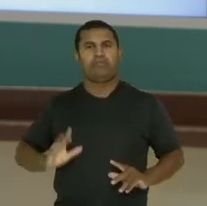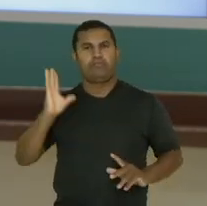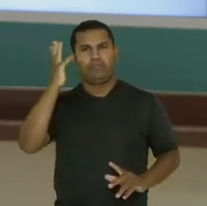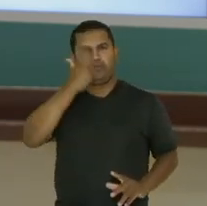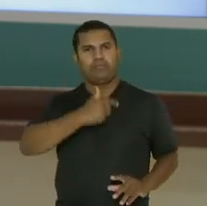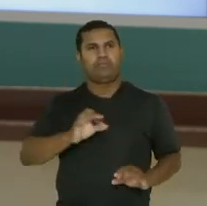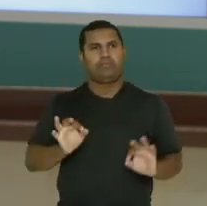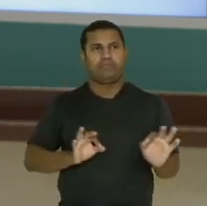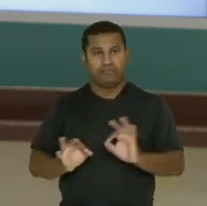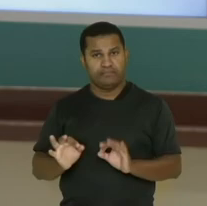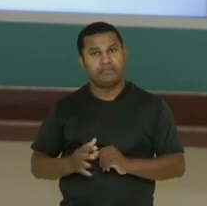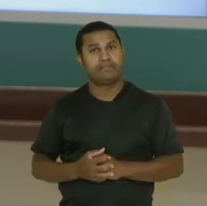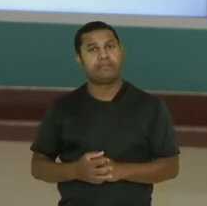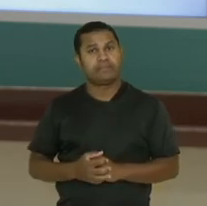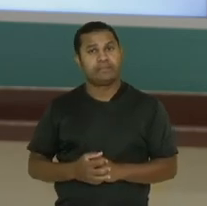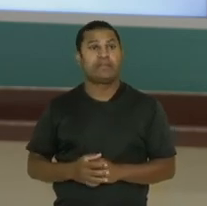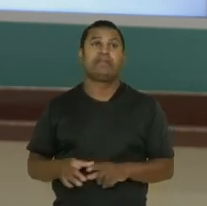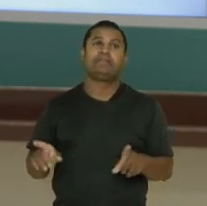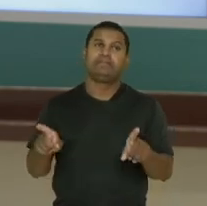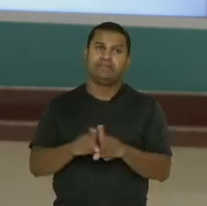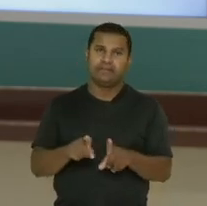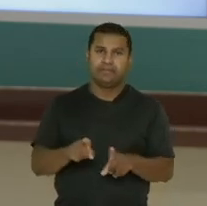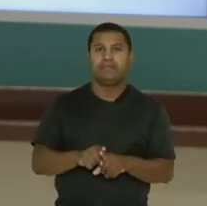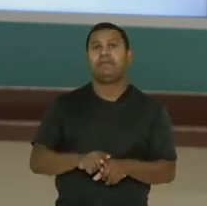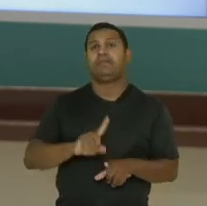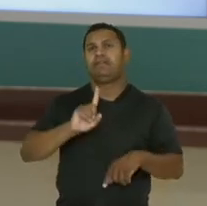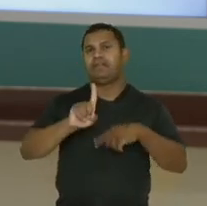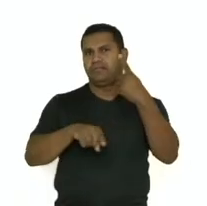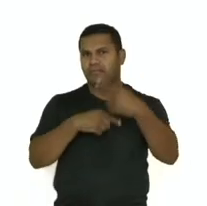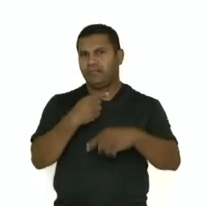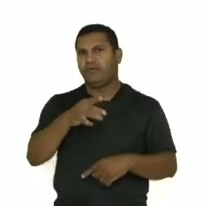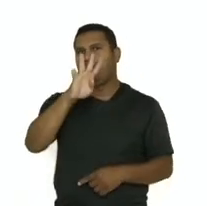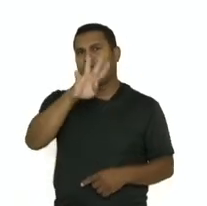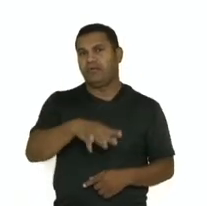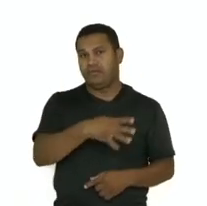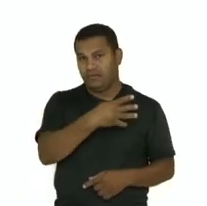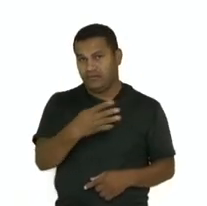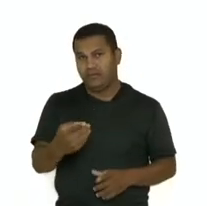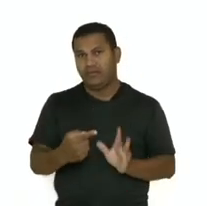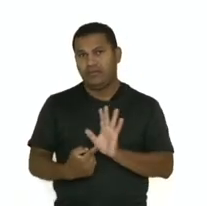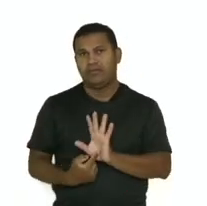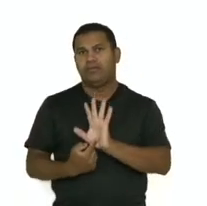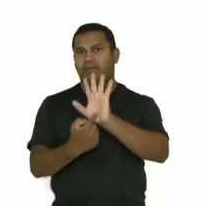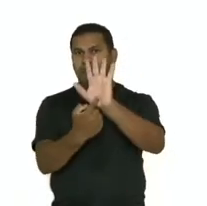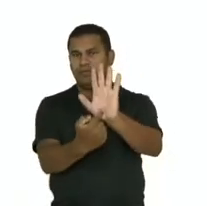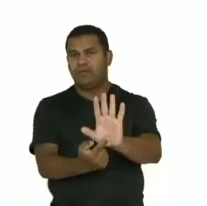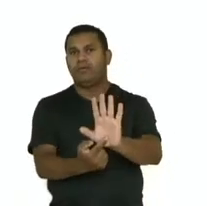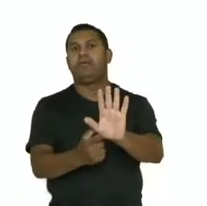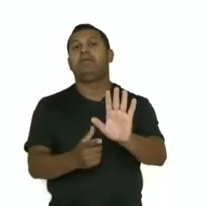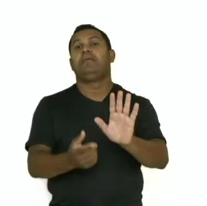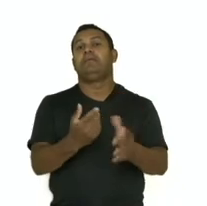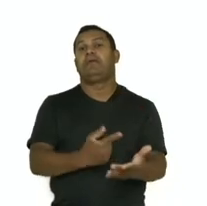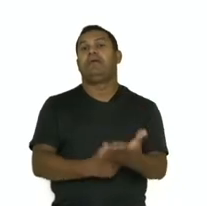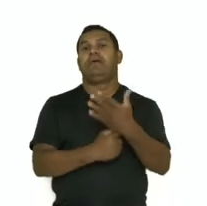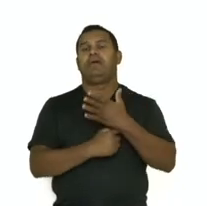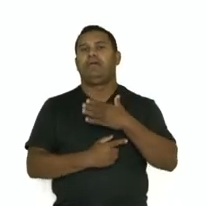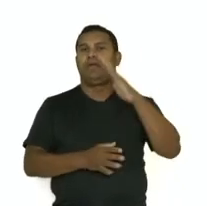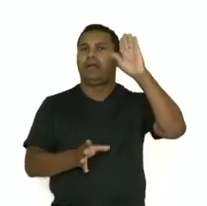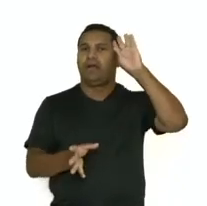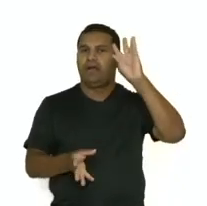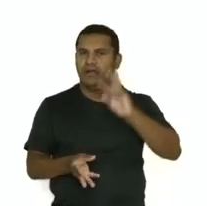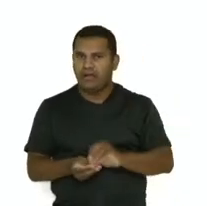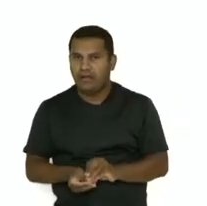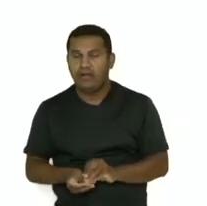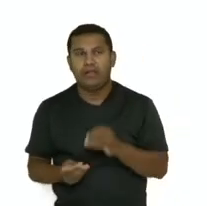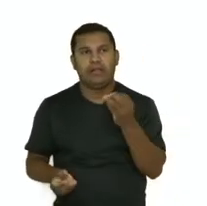É bem importante. E a apresentação dos dados, né? A tabulação. Você coloca numa planilha, tem várias planilhas disponíveis para a